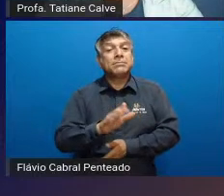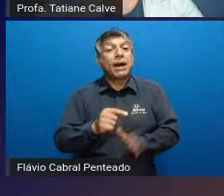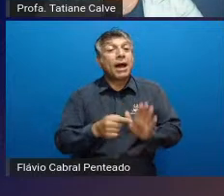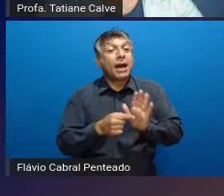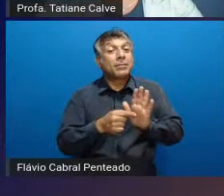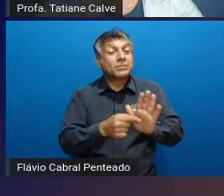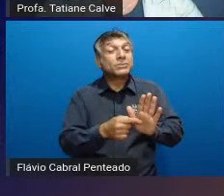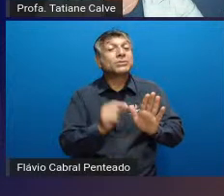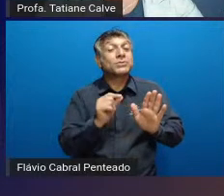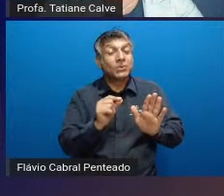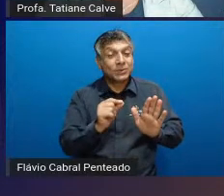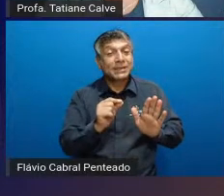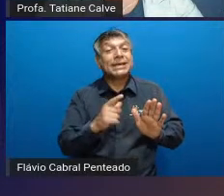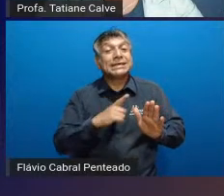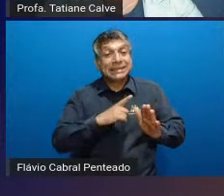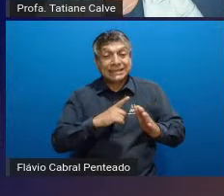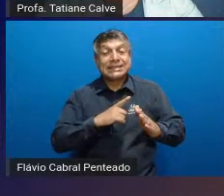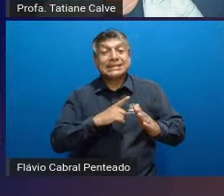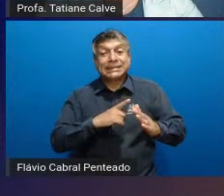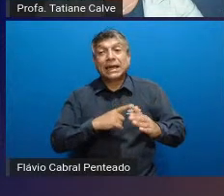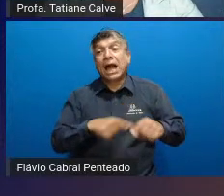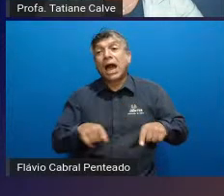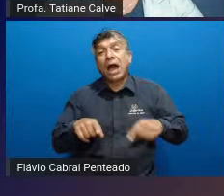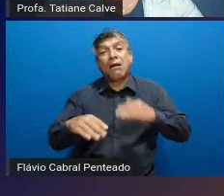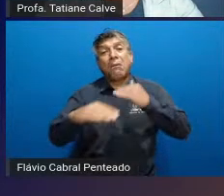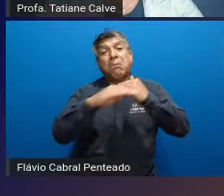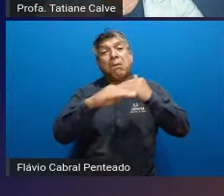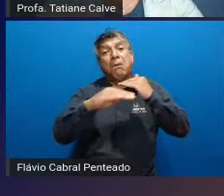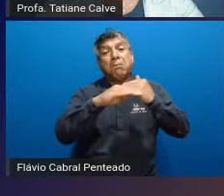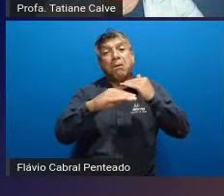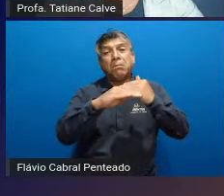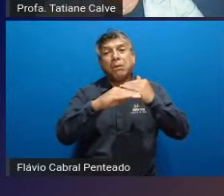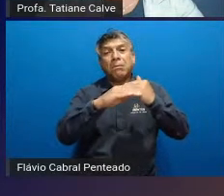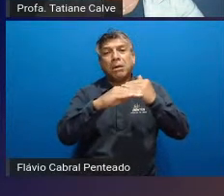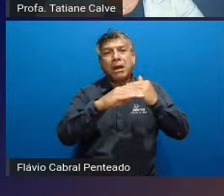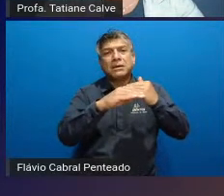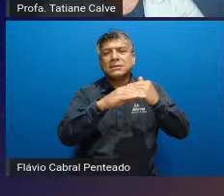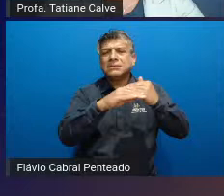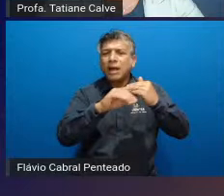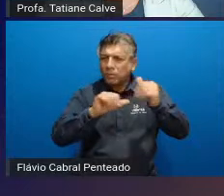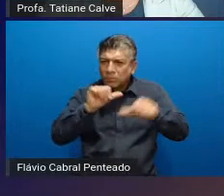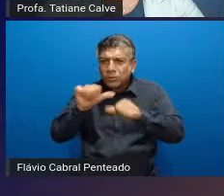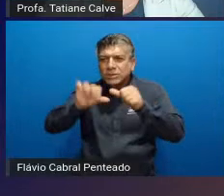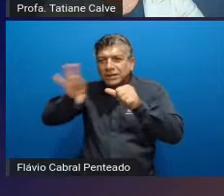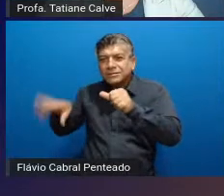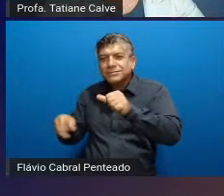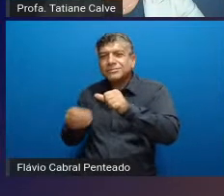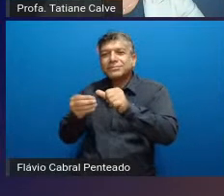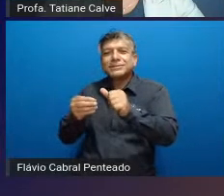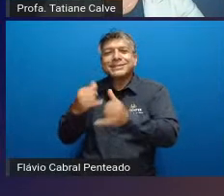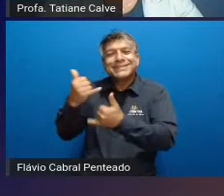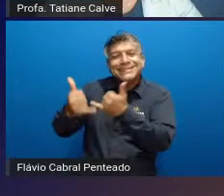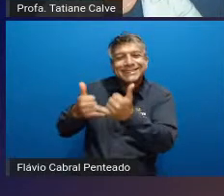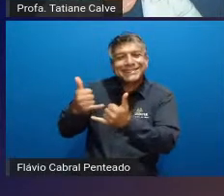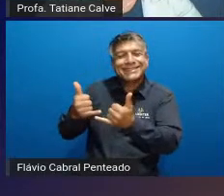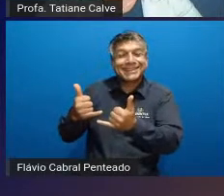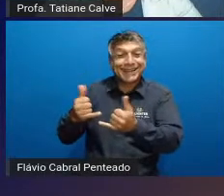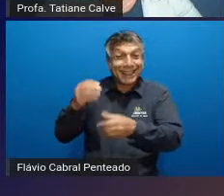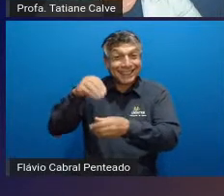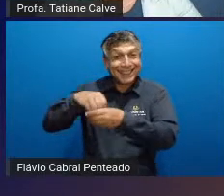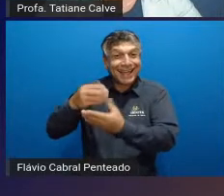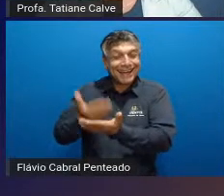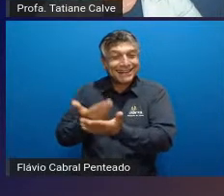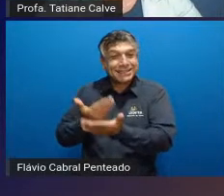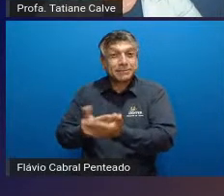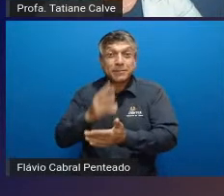paradigma do tradicionalismo com a ludicidade dentro das aulas e aqui nós temos